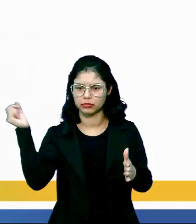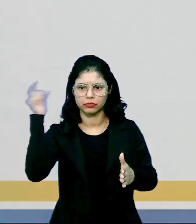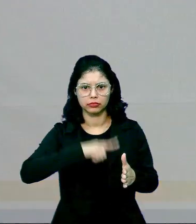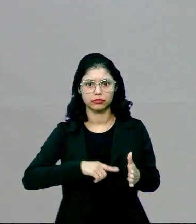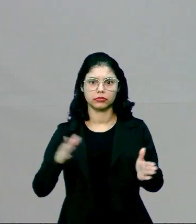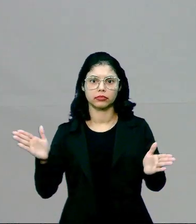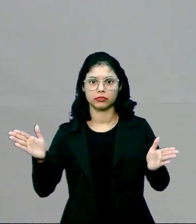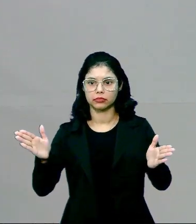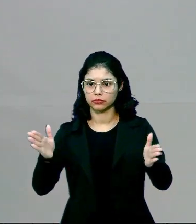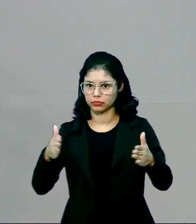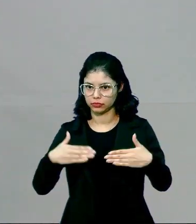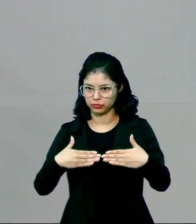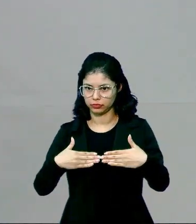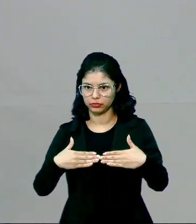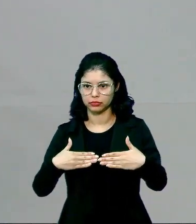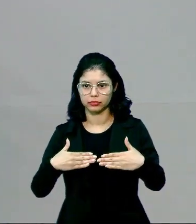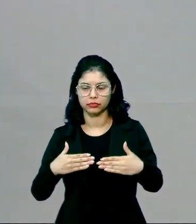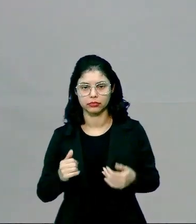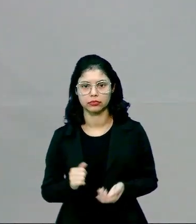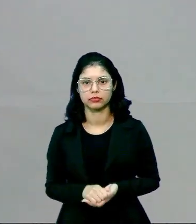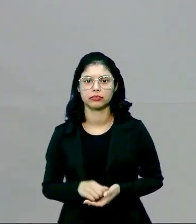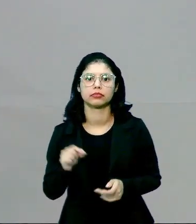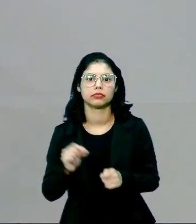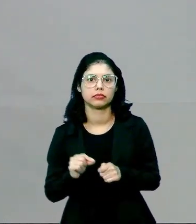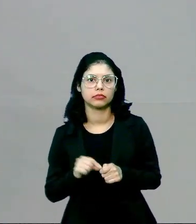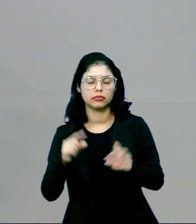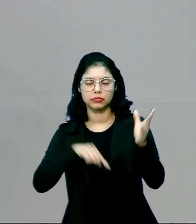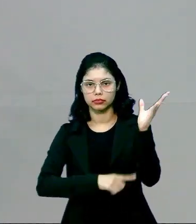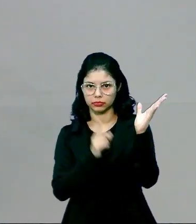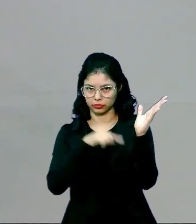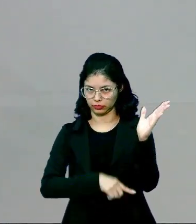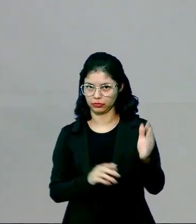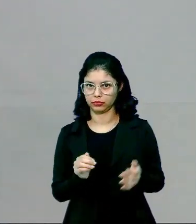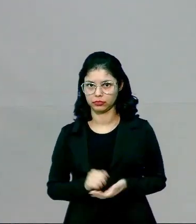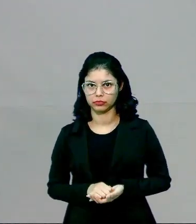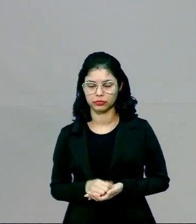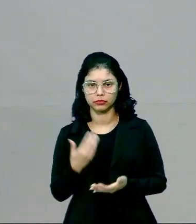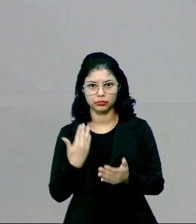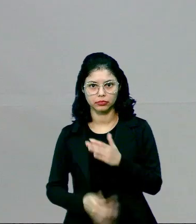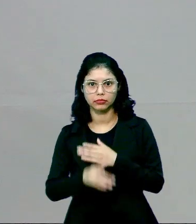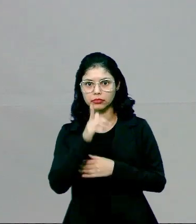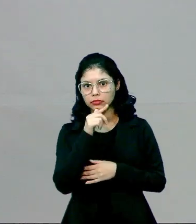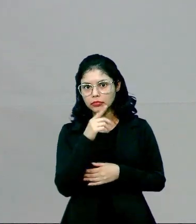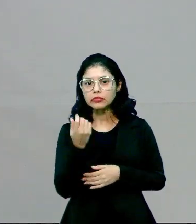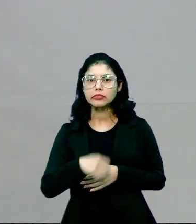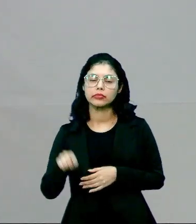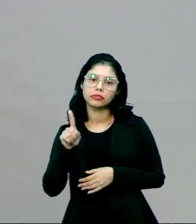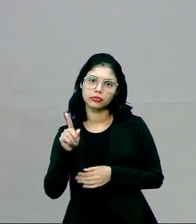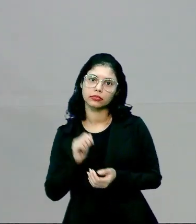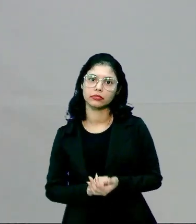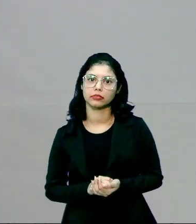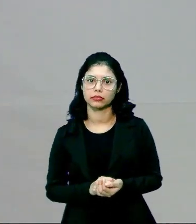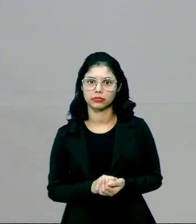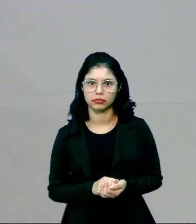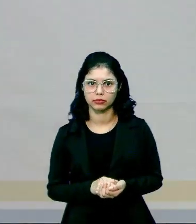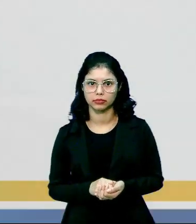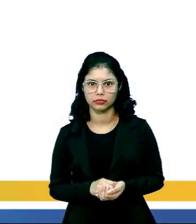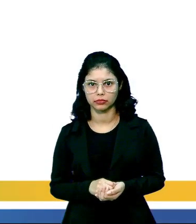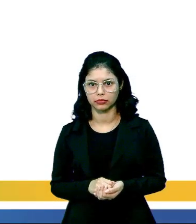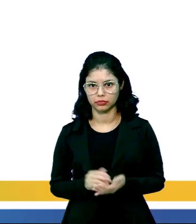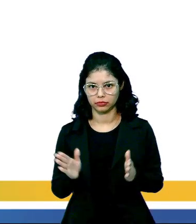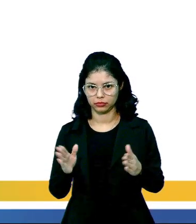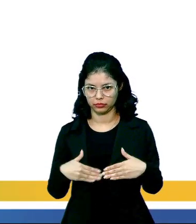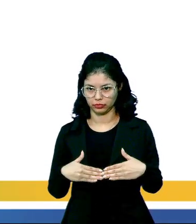então não tem pra quê ela estar com o estômago aberto. Ela não está fazendo fotossíntese, está aberto, vai perder água, sem necessidade? Não vai. Então, olha lá,